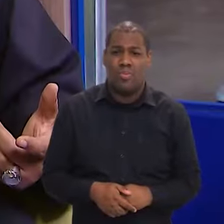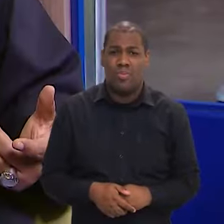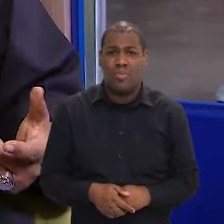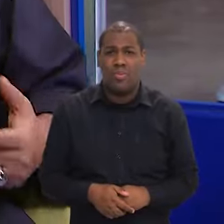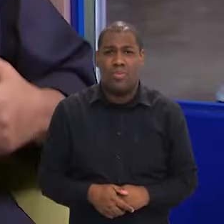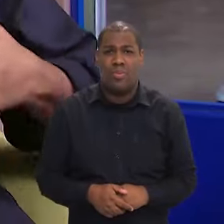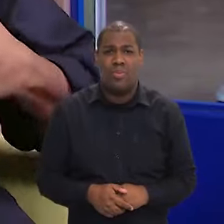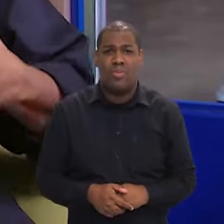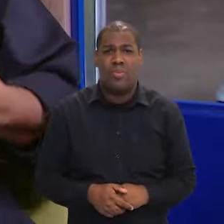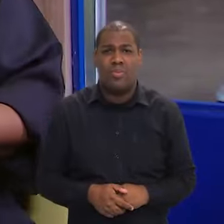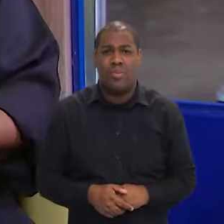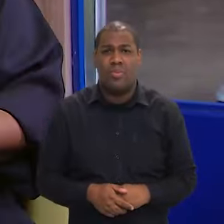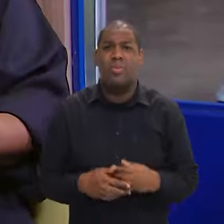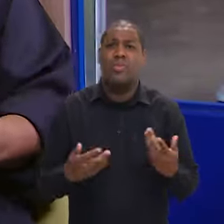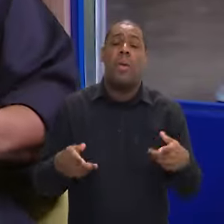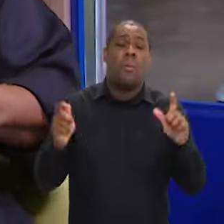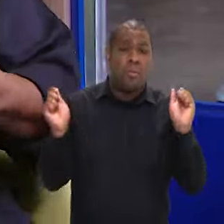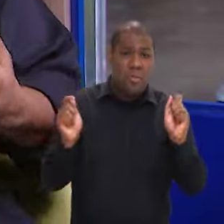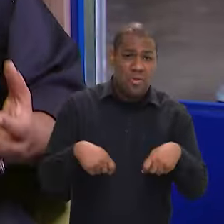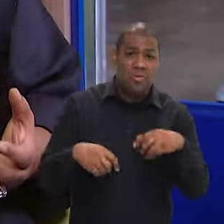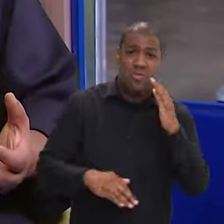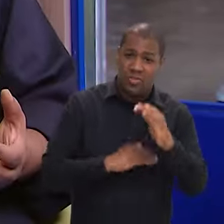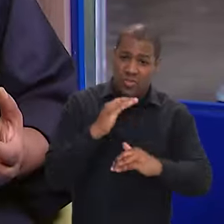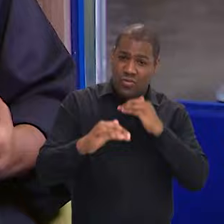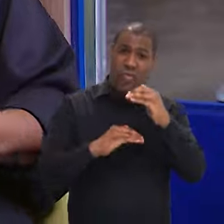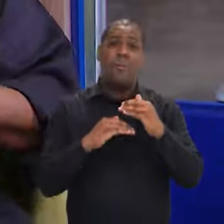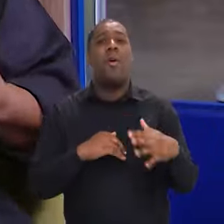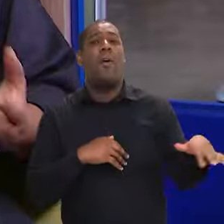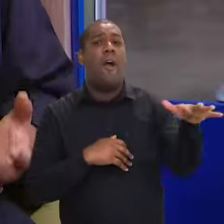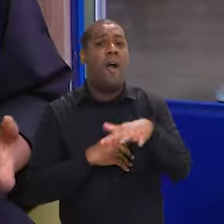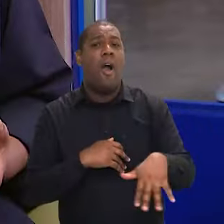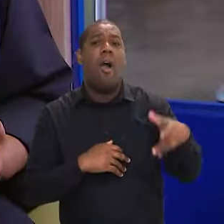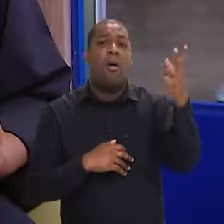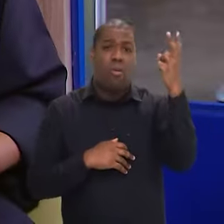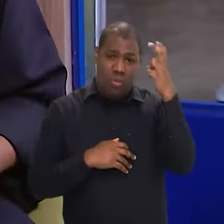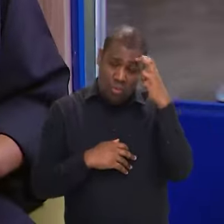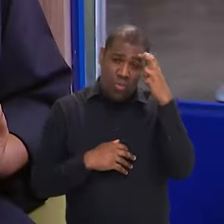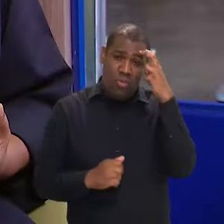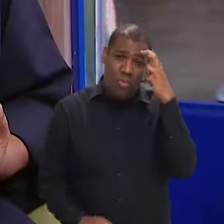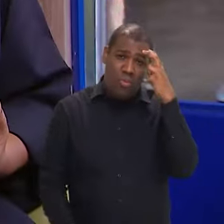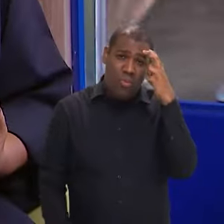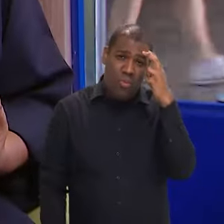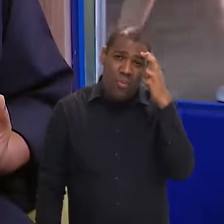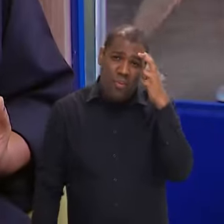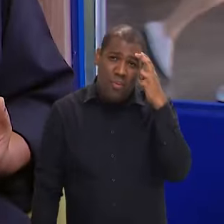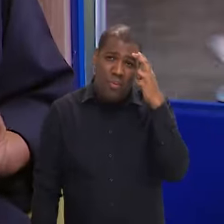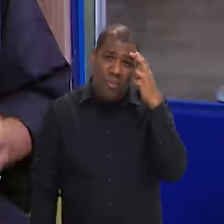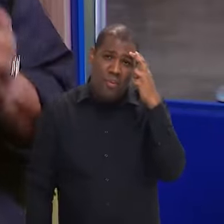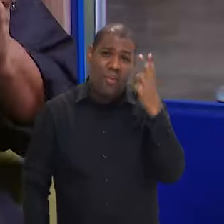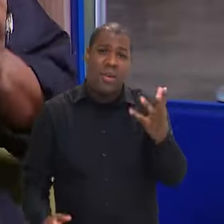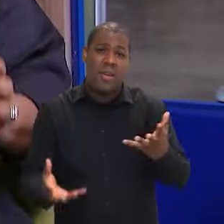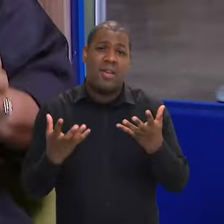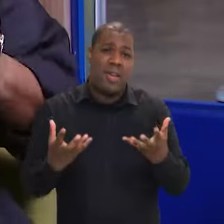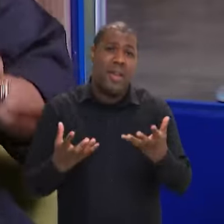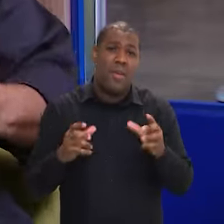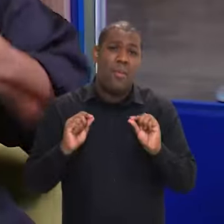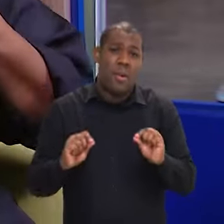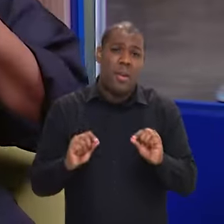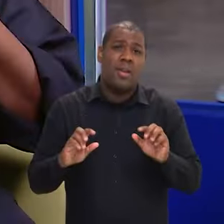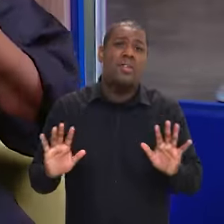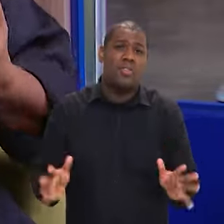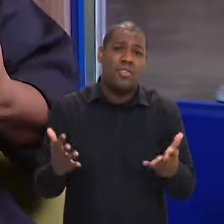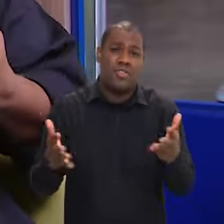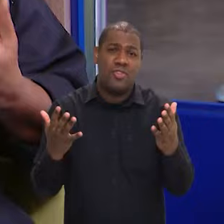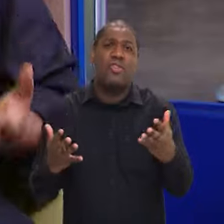uma possibilidade de desenvolvimento, na questão da área, do setor cultural, nós estamos querendo